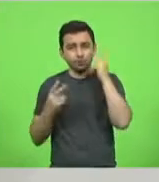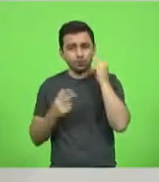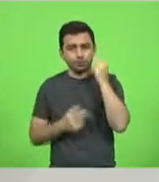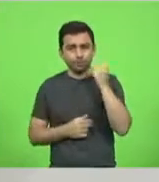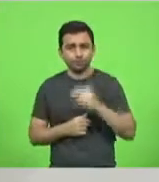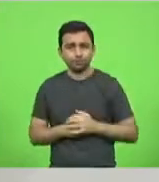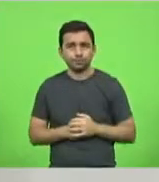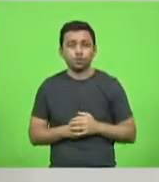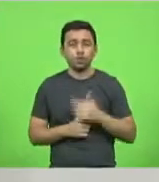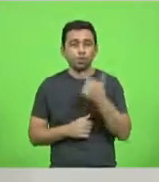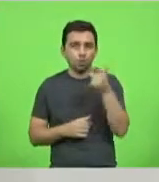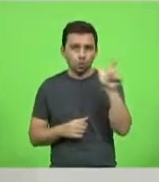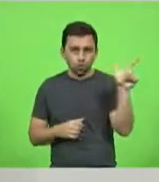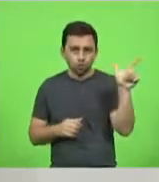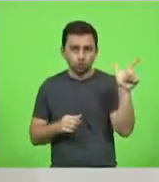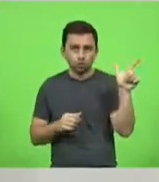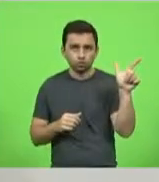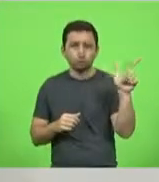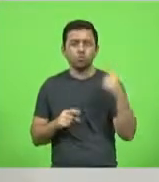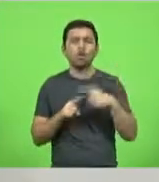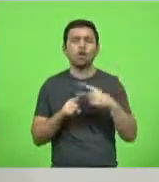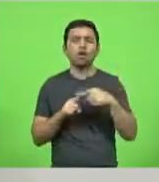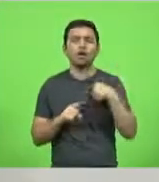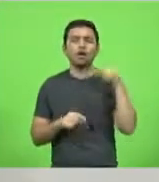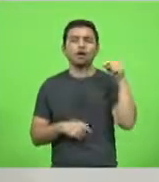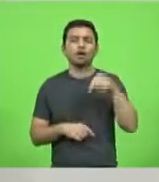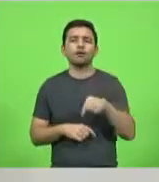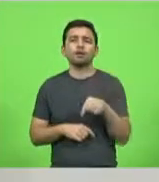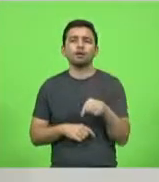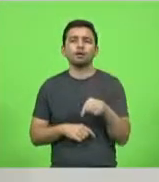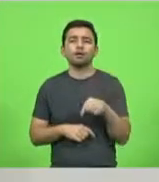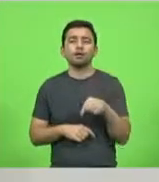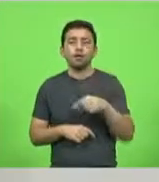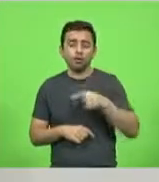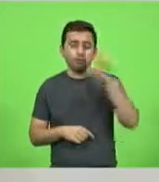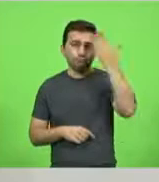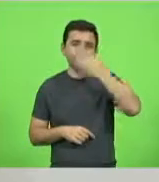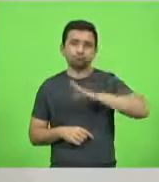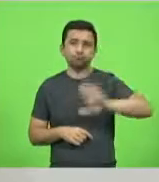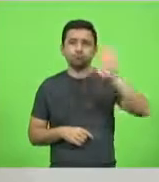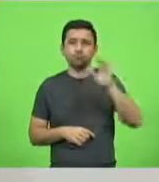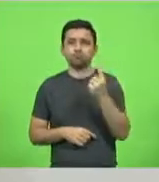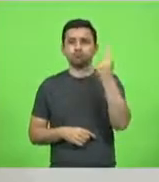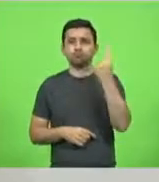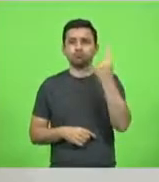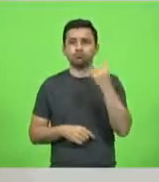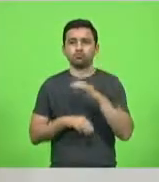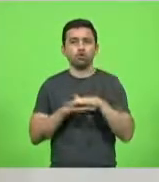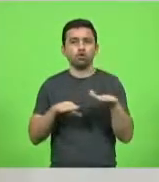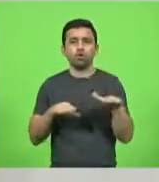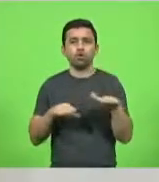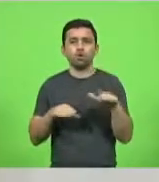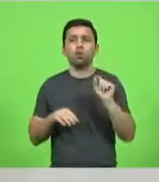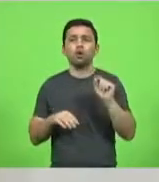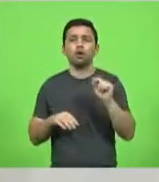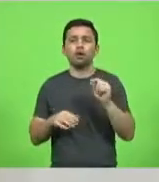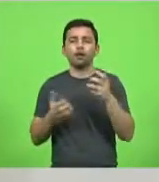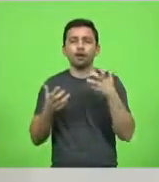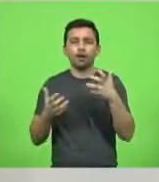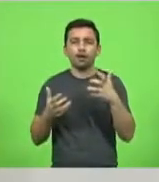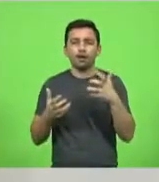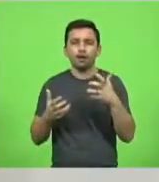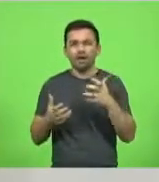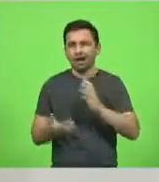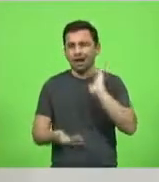motivo que nos trouxe aqui foi aquele, foi uma das únicas promessas de campanha que eu fiz, que era realmente combater o establishment.